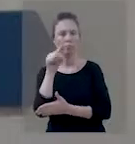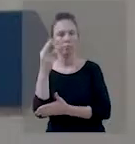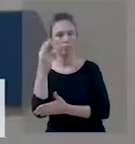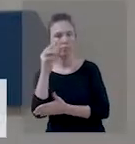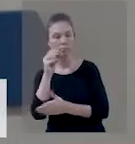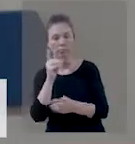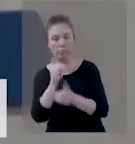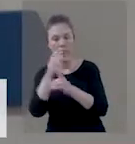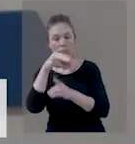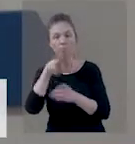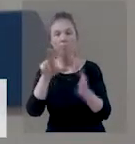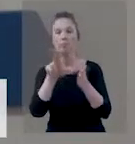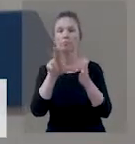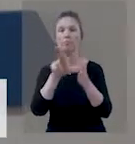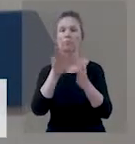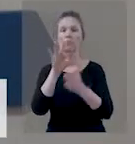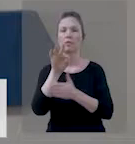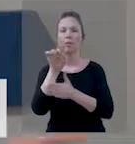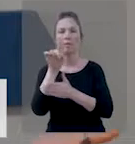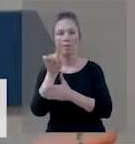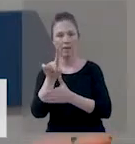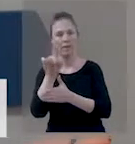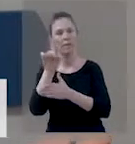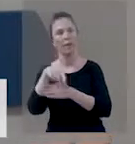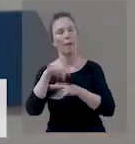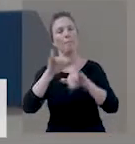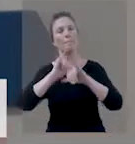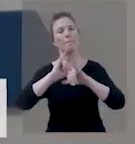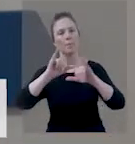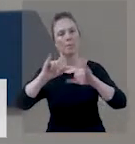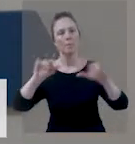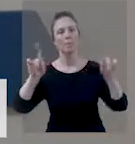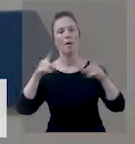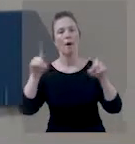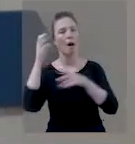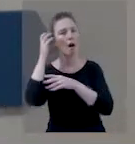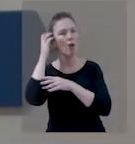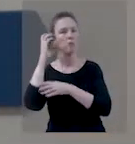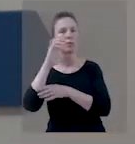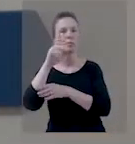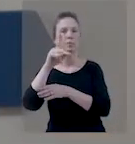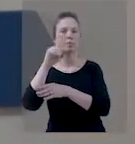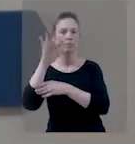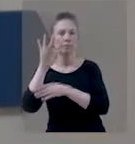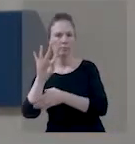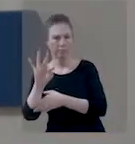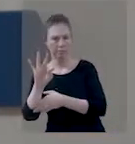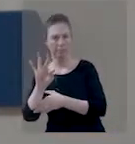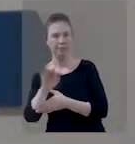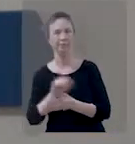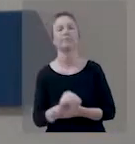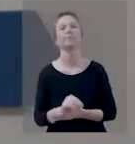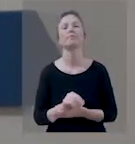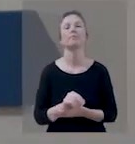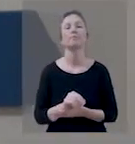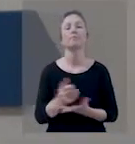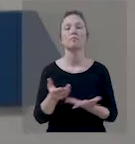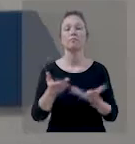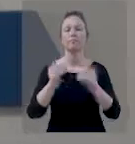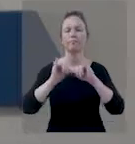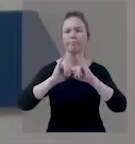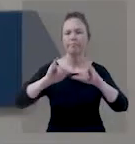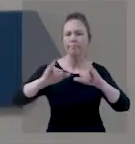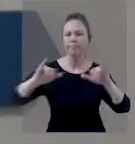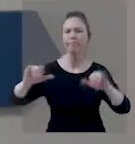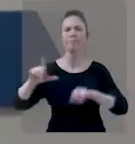nós temos um horário marcado aqui na Ubra TV com o melhor da programação da Rádio CPT, a rádio oficial da Igreja Evangélica Luterana do